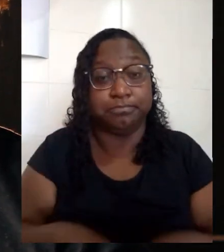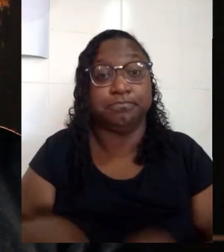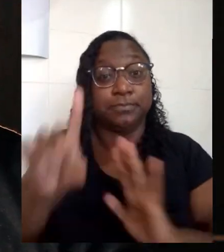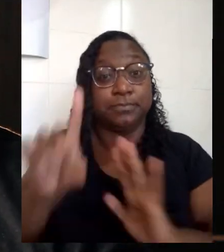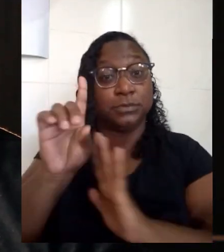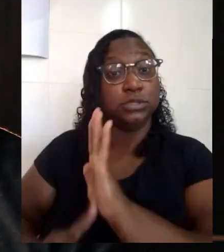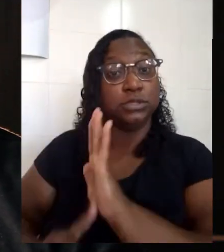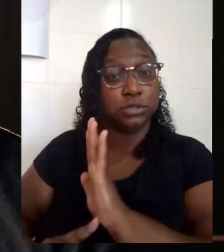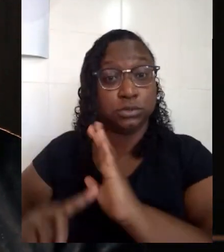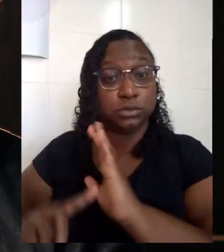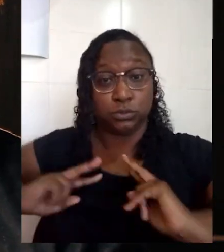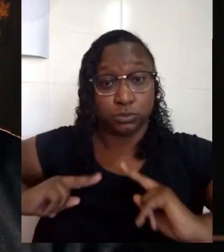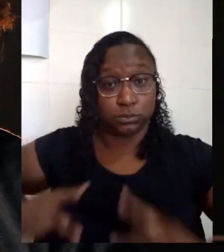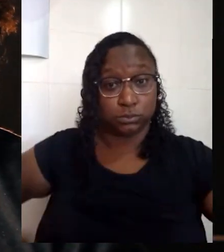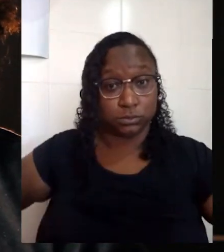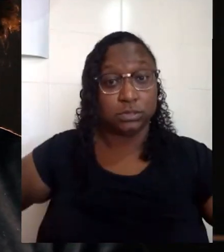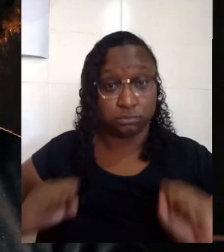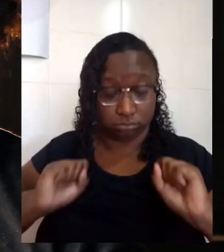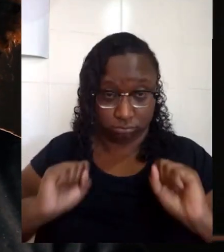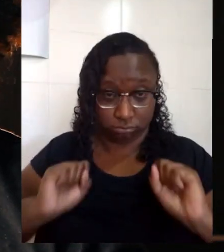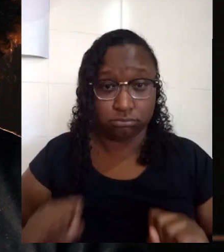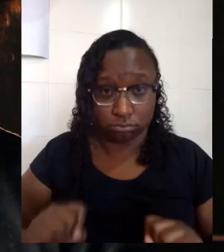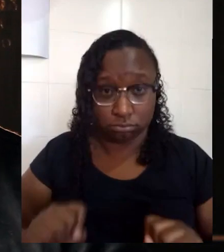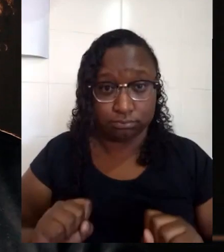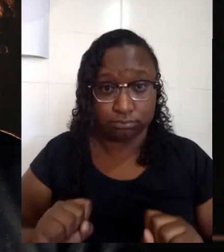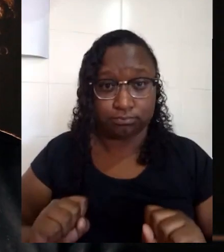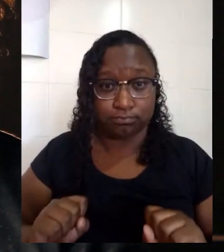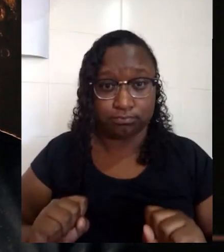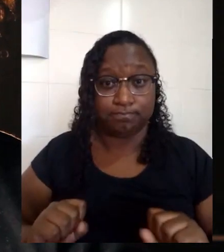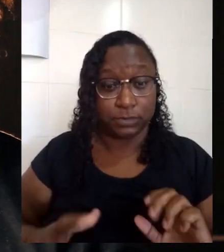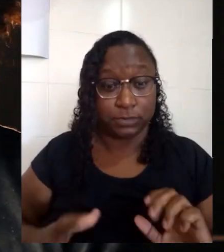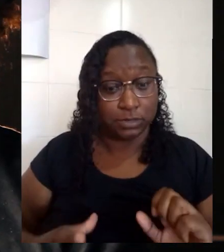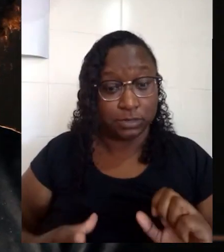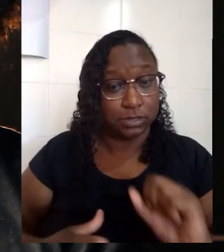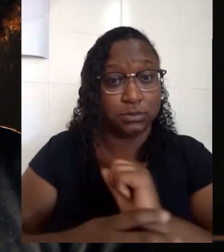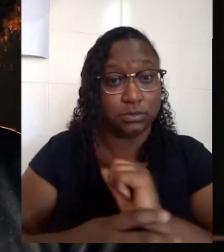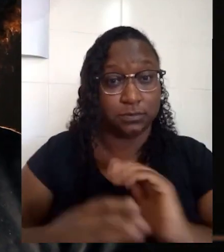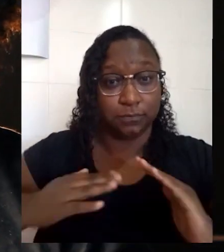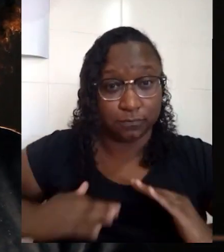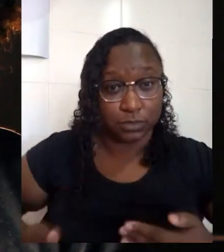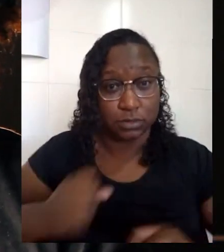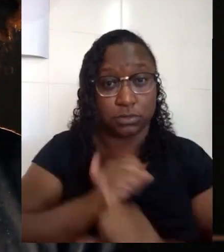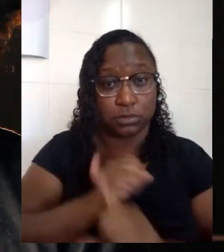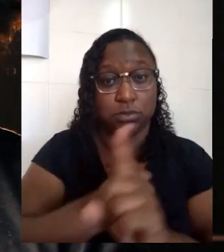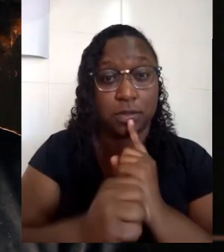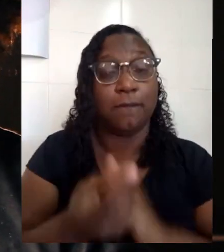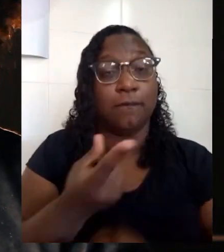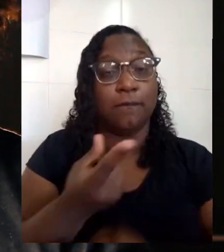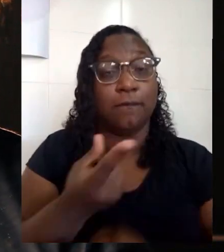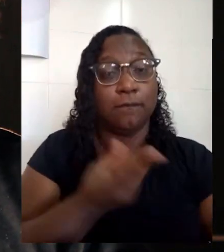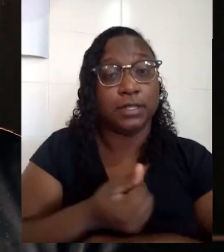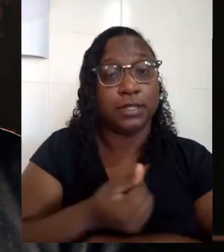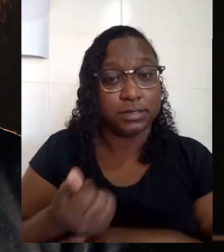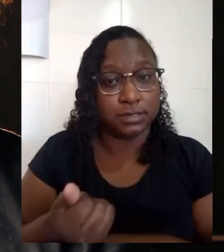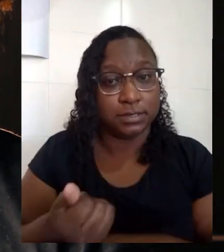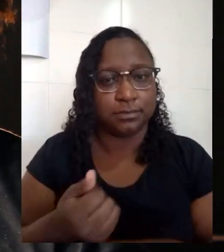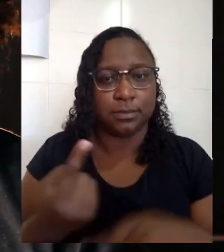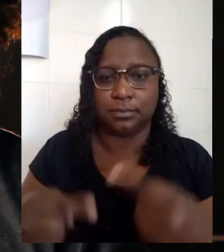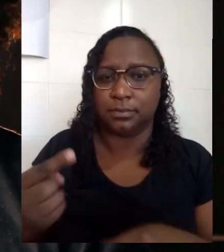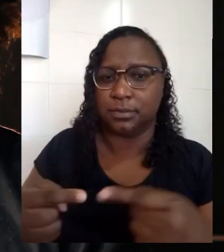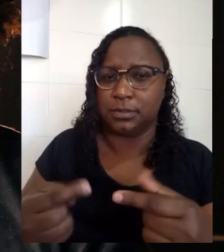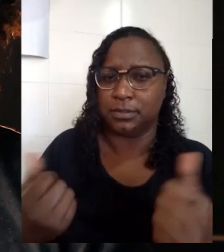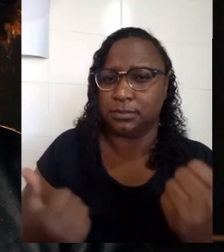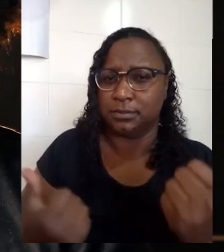viver livres de insegurança física, social e financeira. As políticas garantidoras de segurança são particularmente